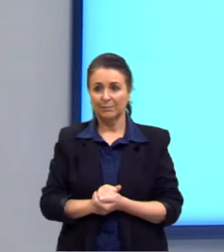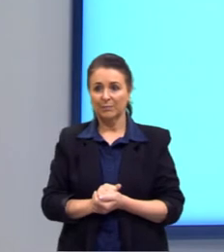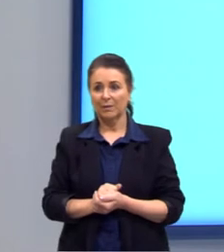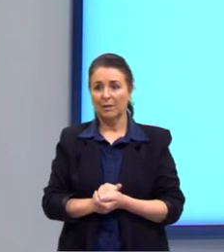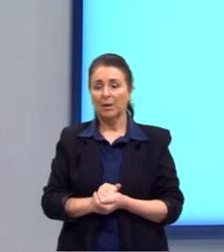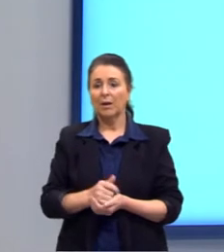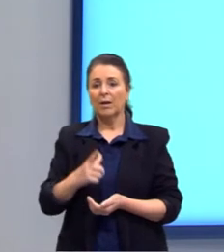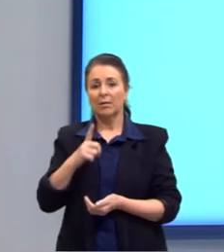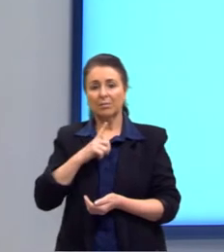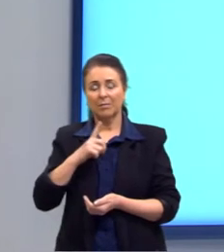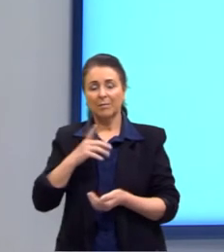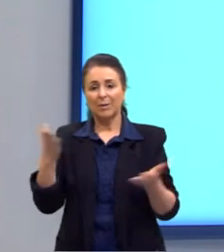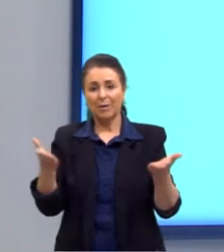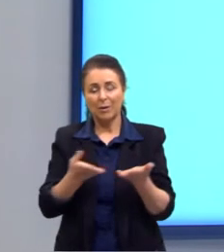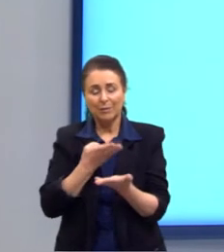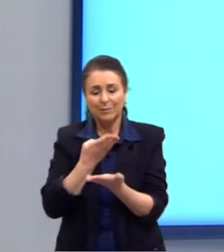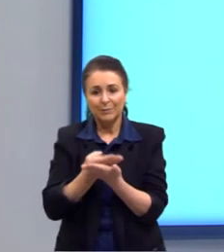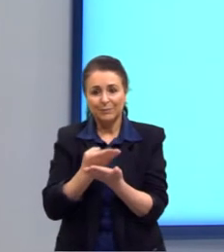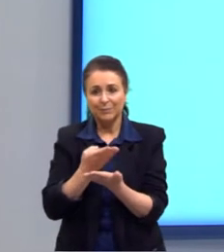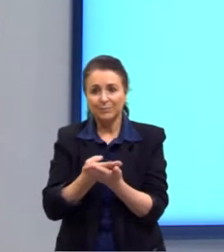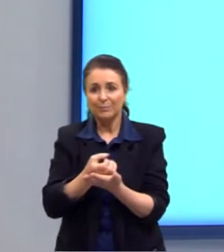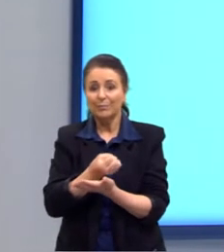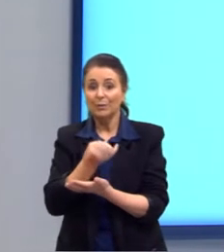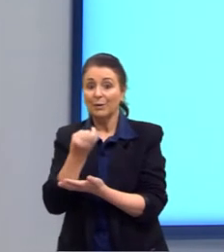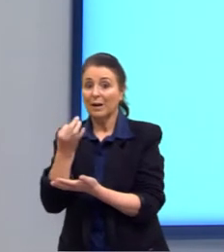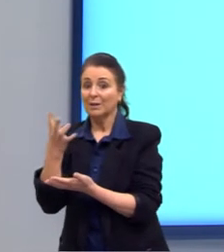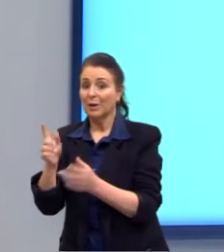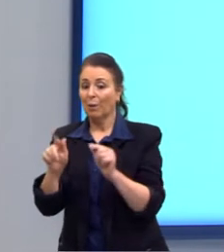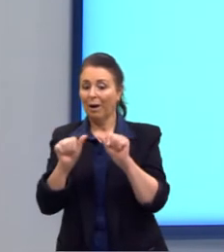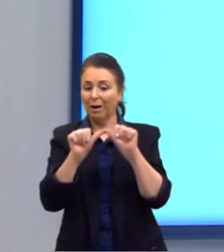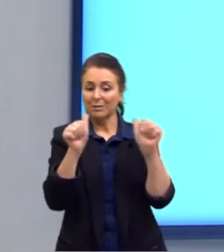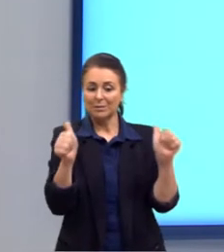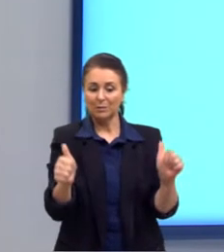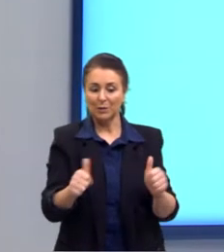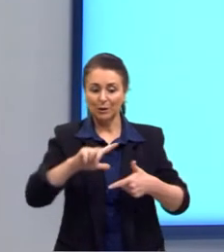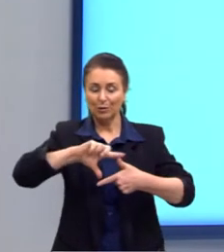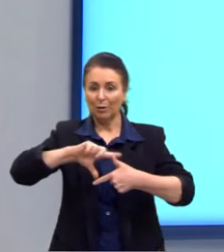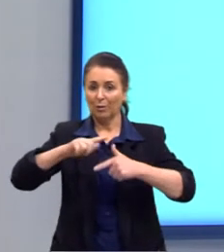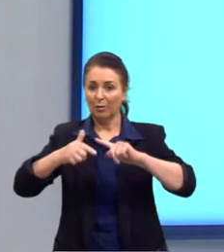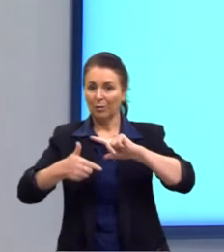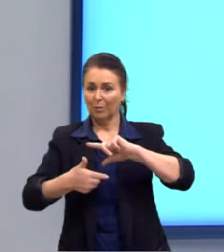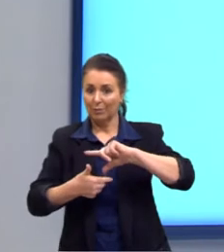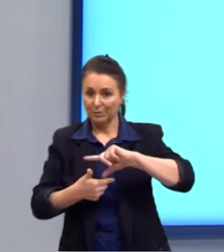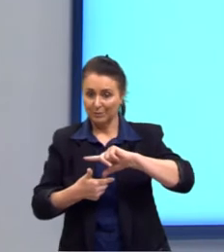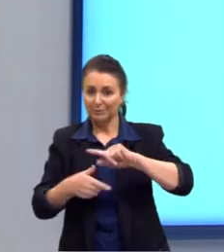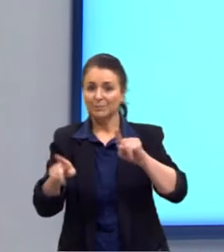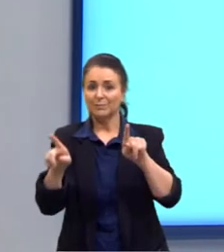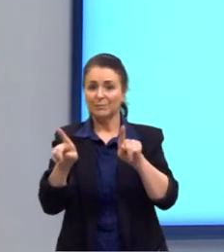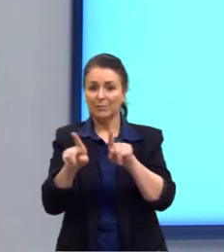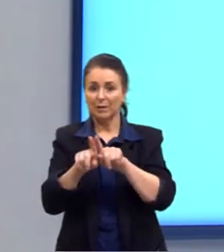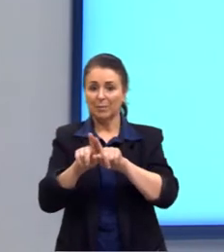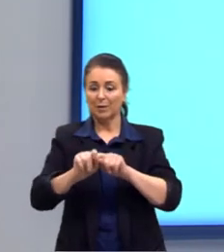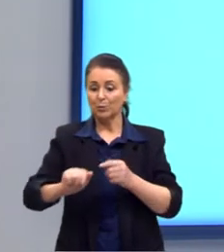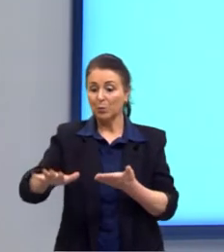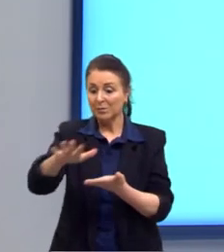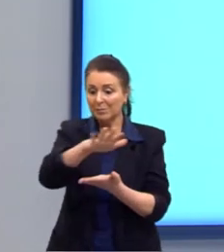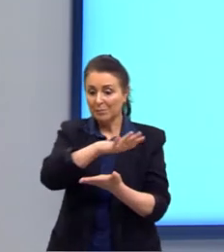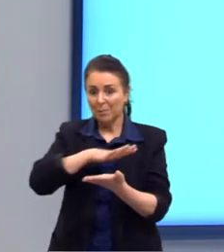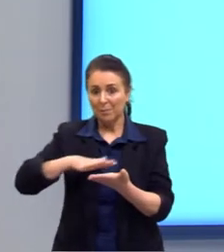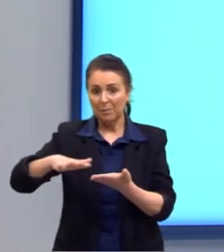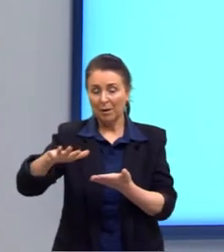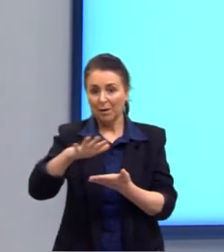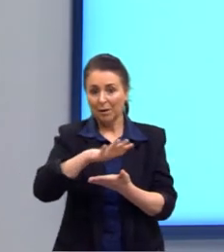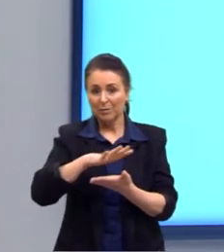Nós vamos ver agora, então, quais são as figuras geométricas, né? Chamadas de figuras espaciais, que